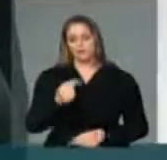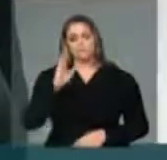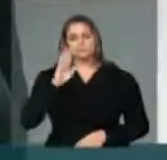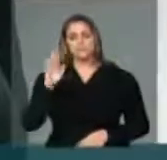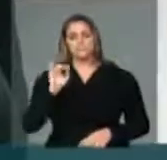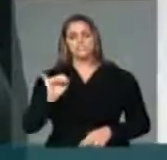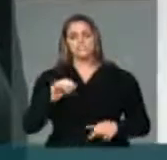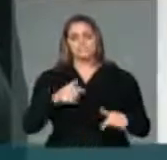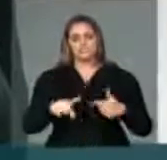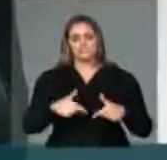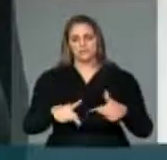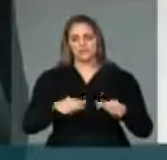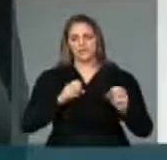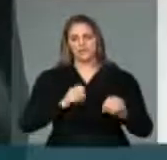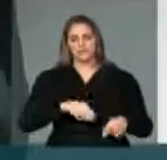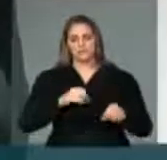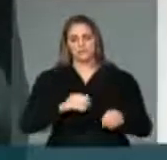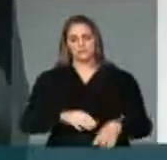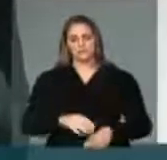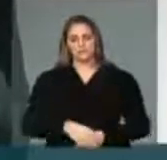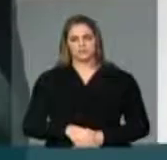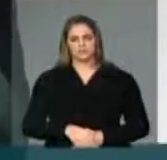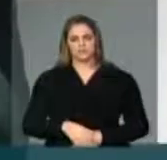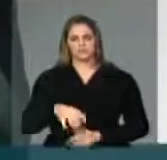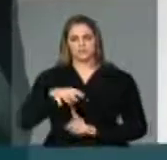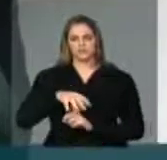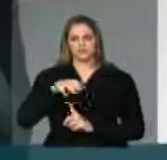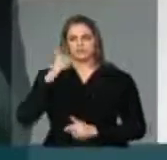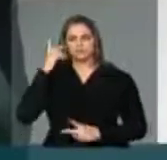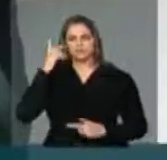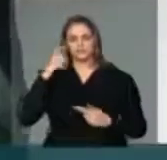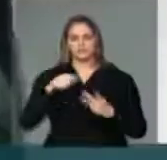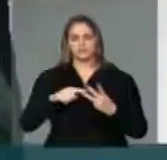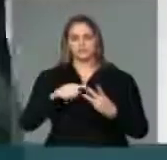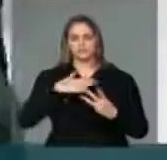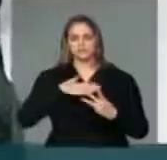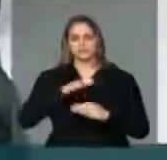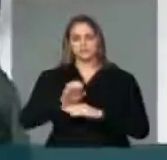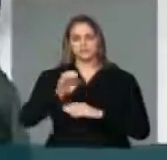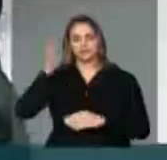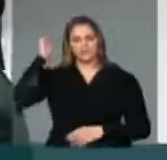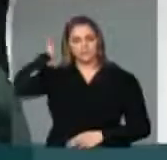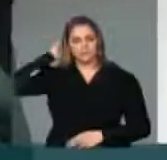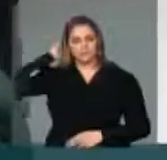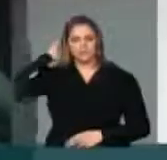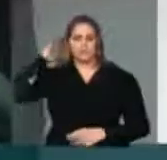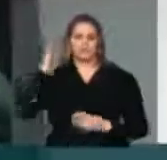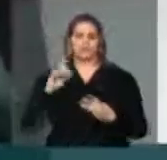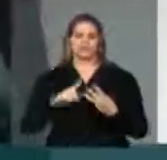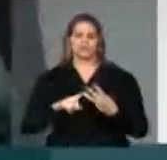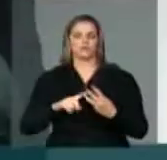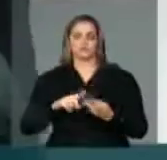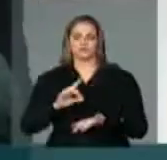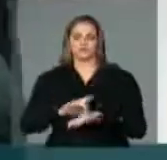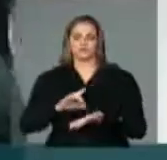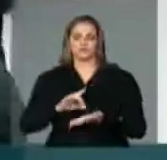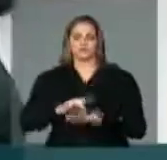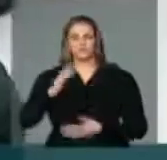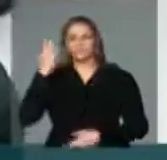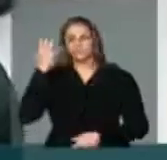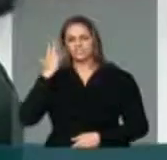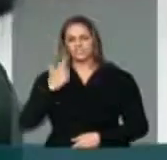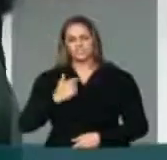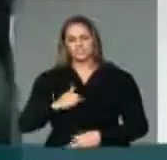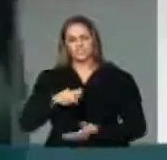menos ainda. Paraná, São Paulo, meu estado, Pará, realmente são dias e dias de